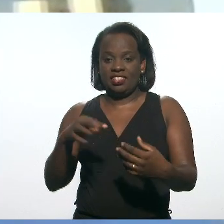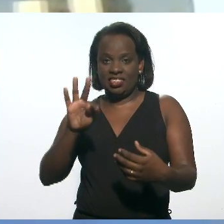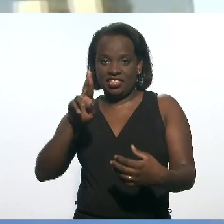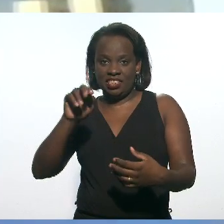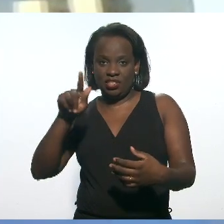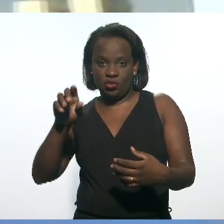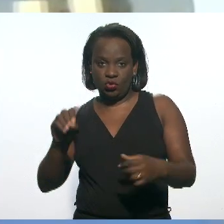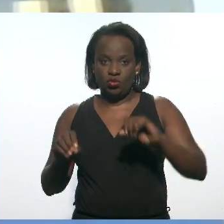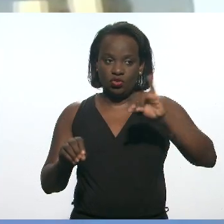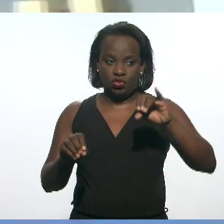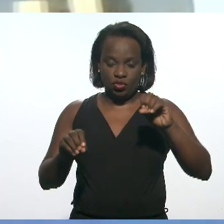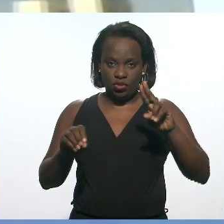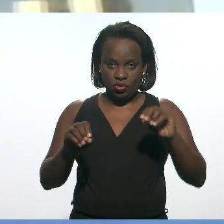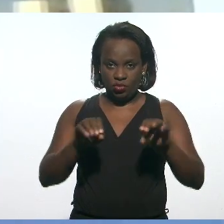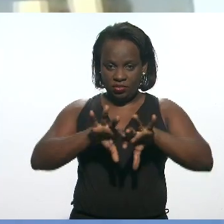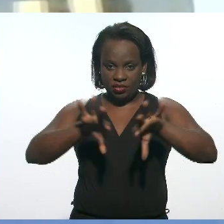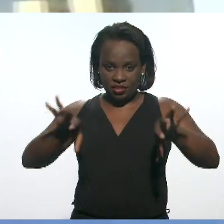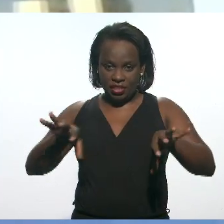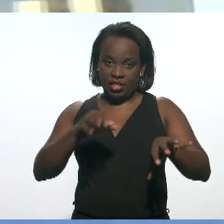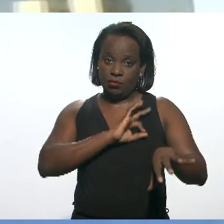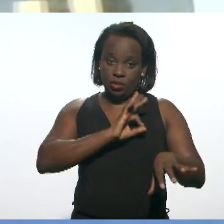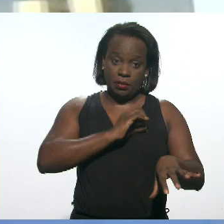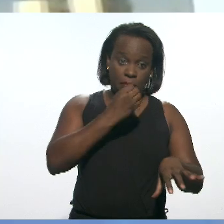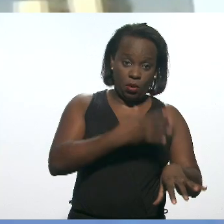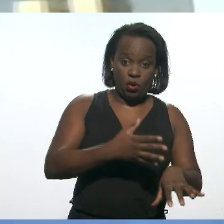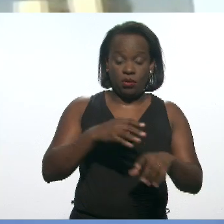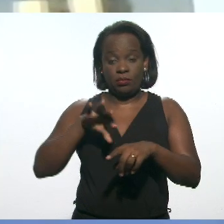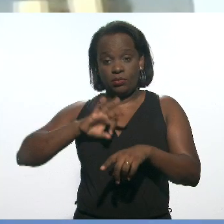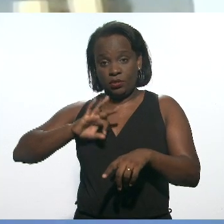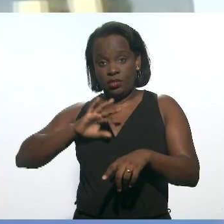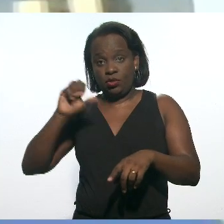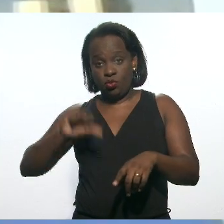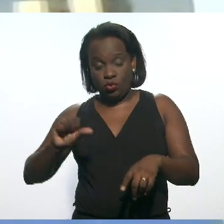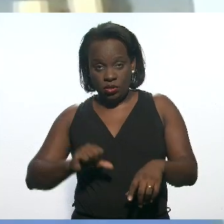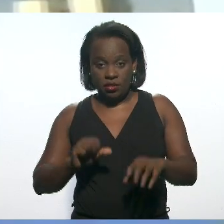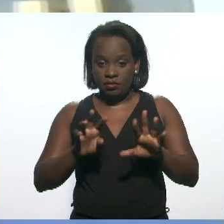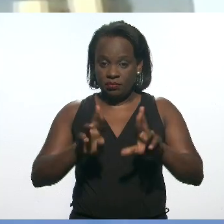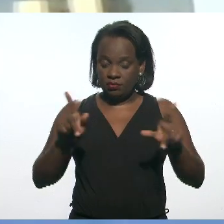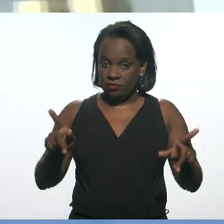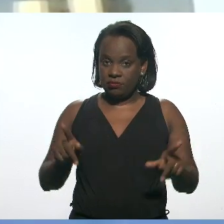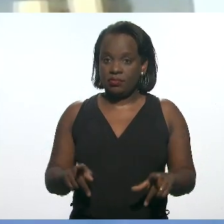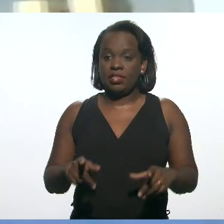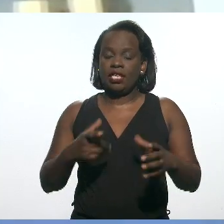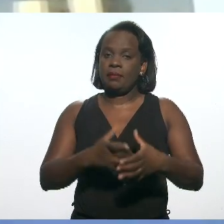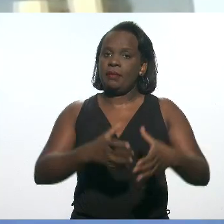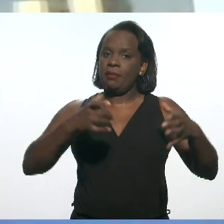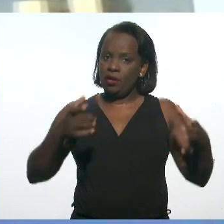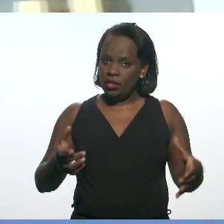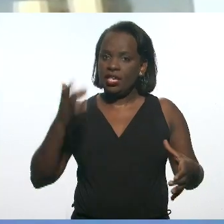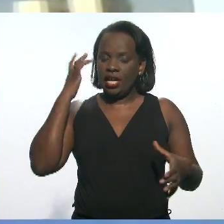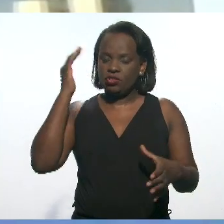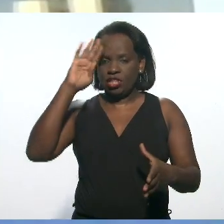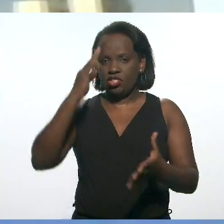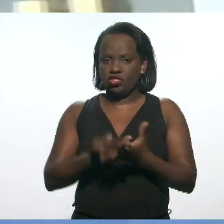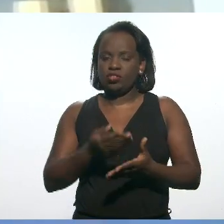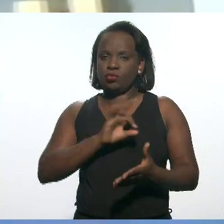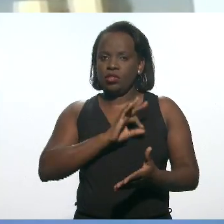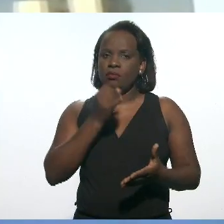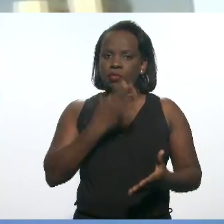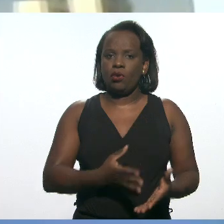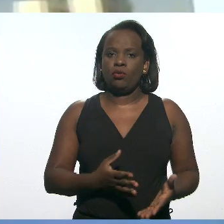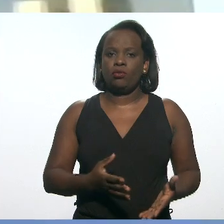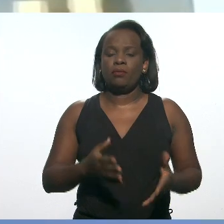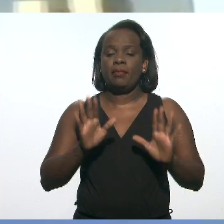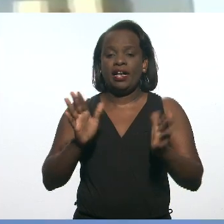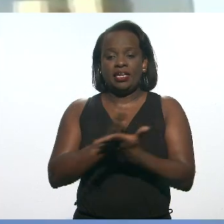vale dizer, os bons policiais, os policiais que agem corretamente, que eu quero crer que sejam a maioria da comparação, de policiais